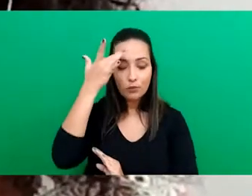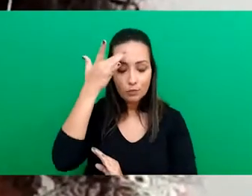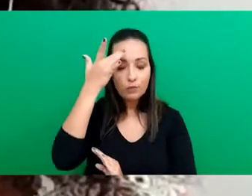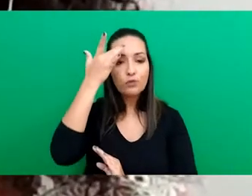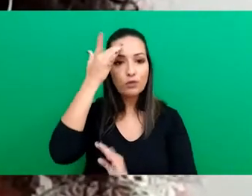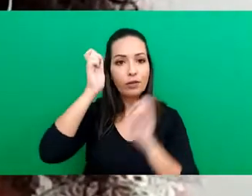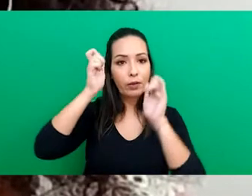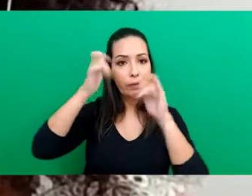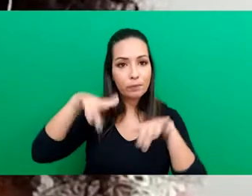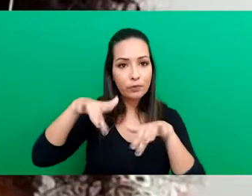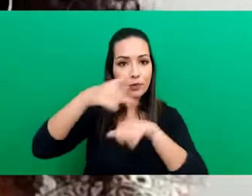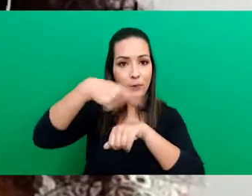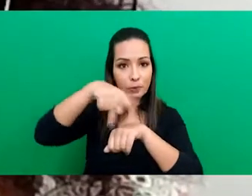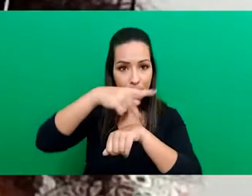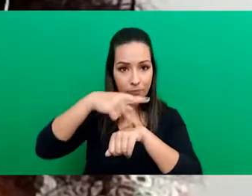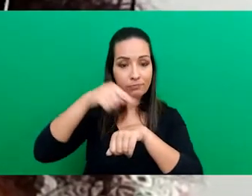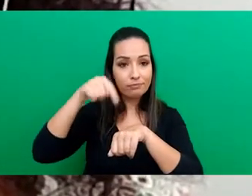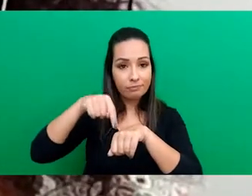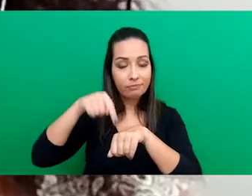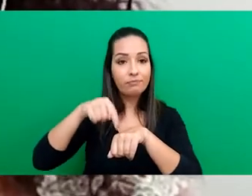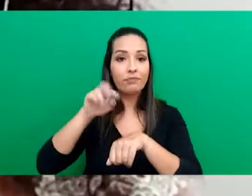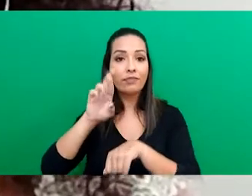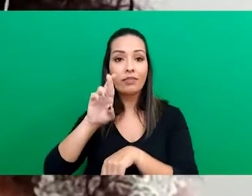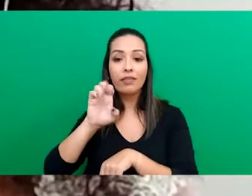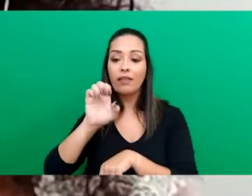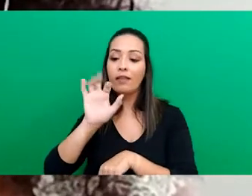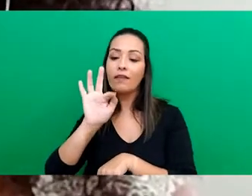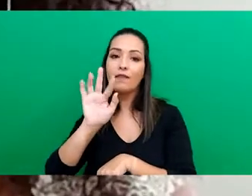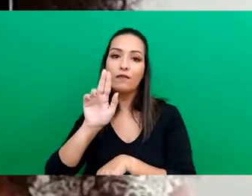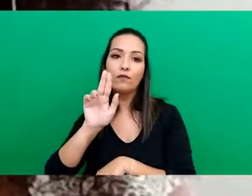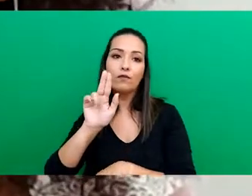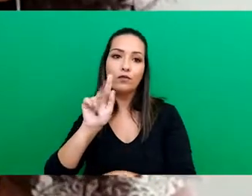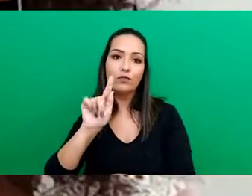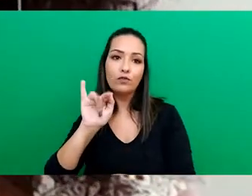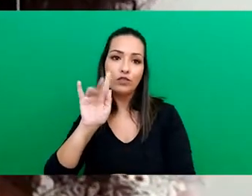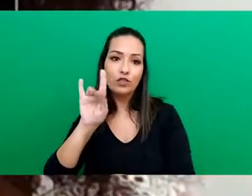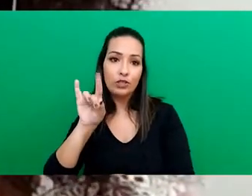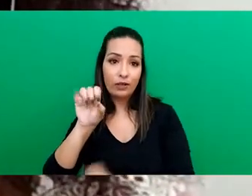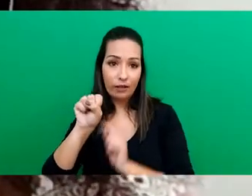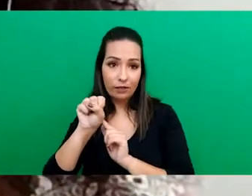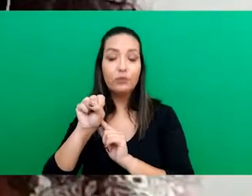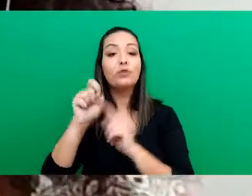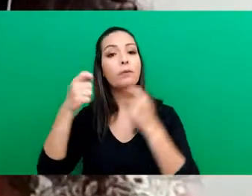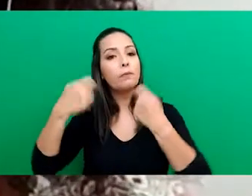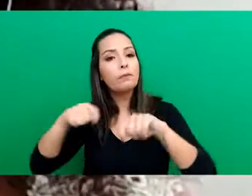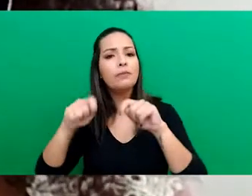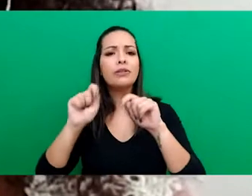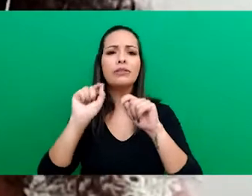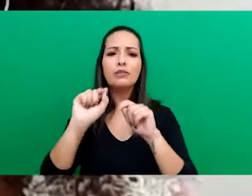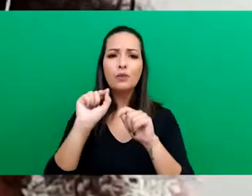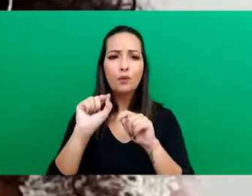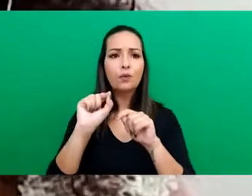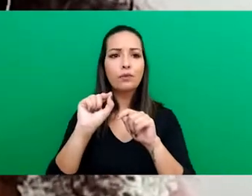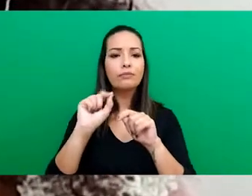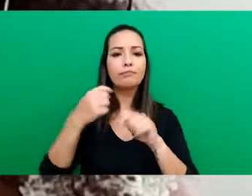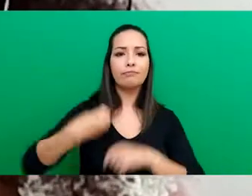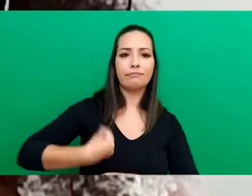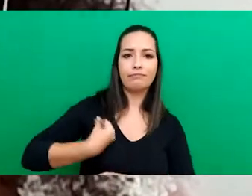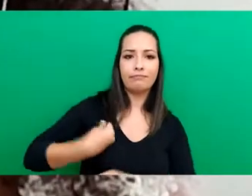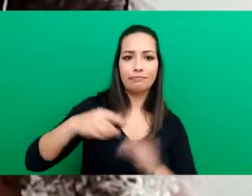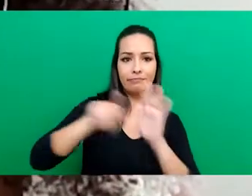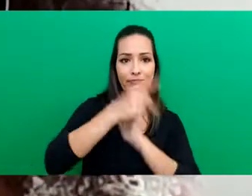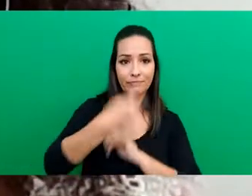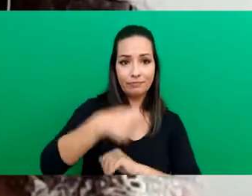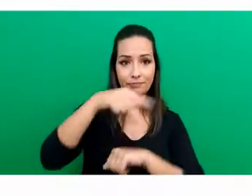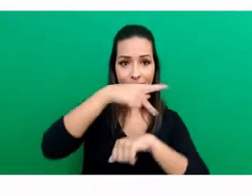de forma a garantir a eles o mínimo necessário para a sua sobrevivência